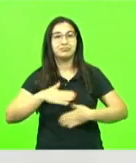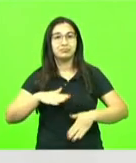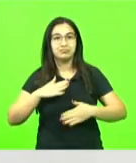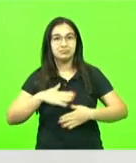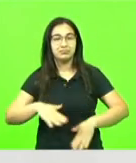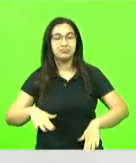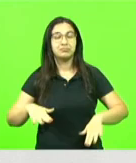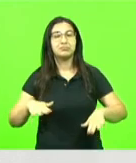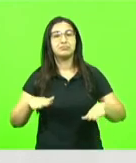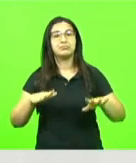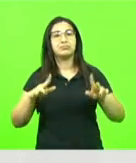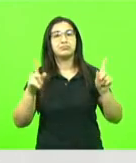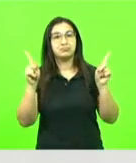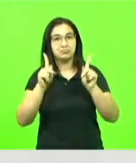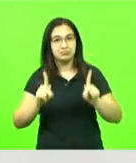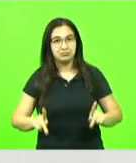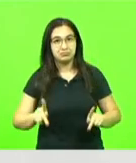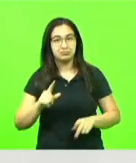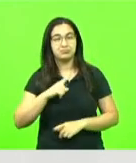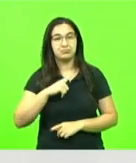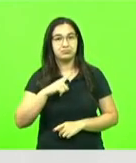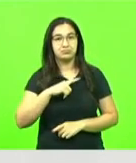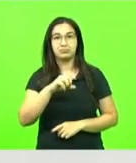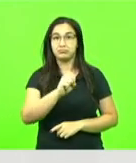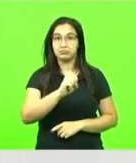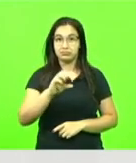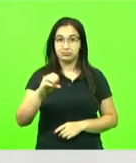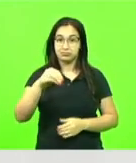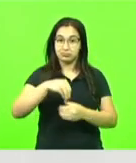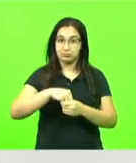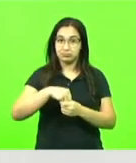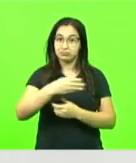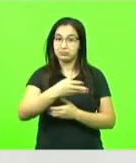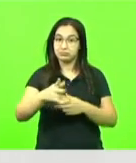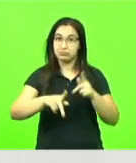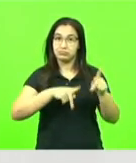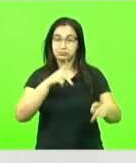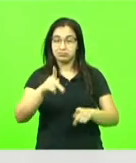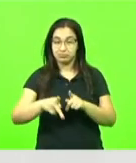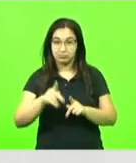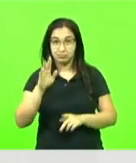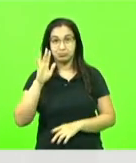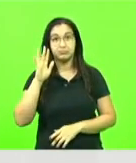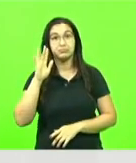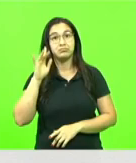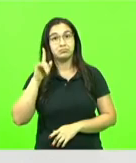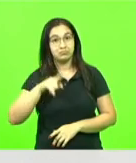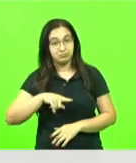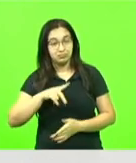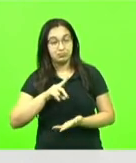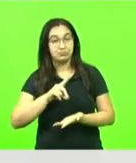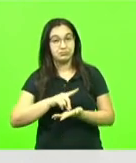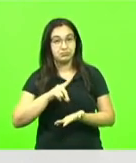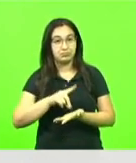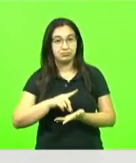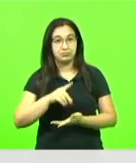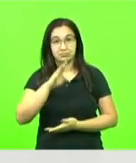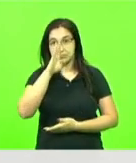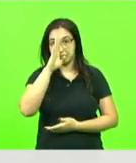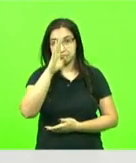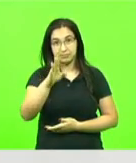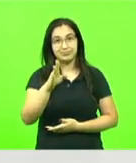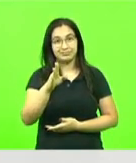catarinense. Acredito eu que seja esse aí um dos principais motivos de que